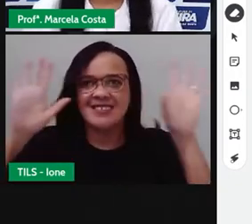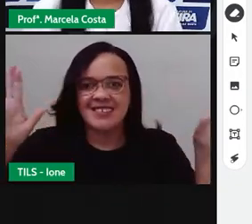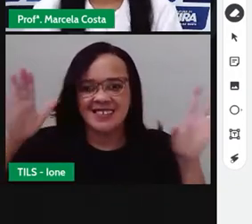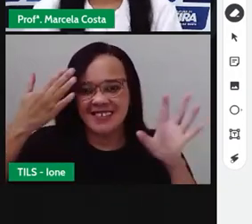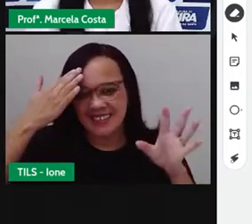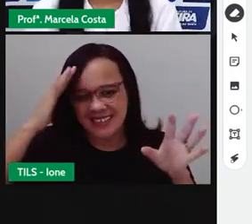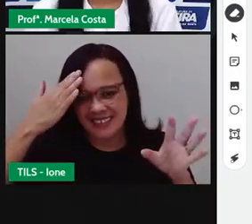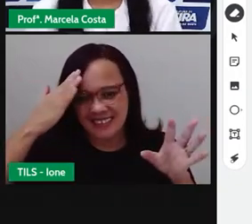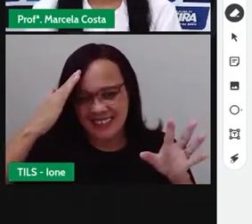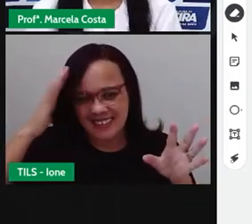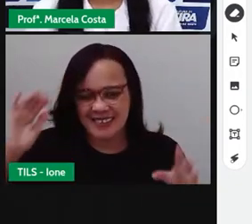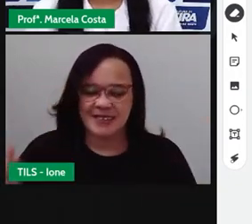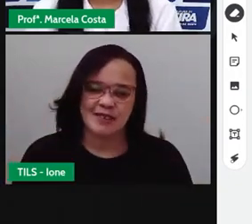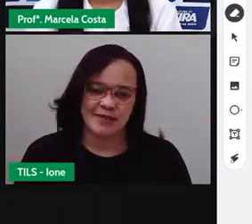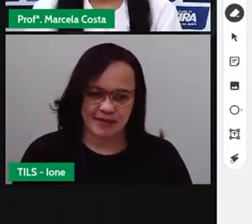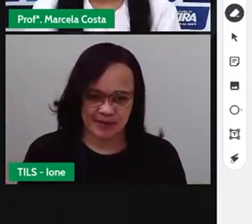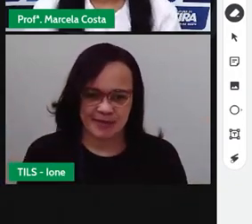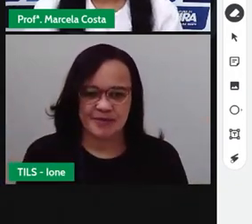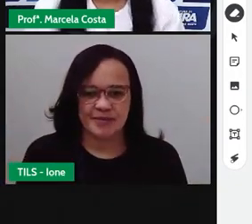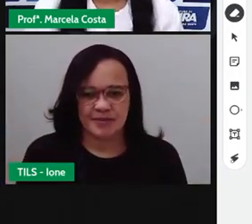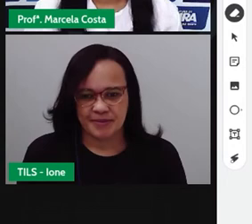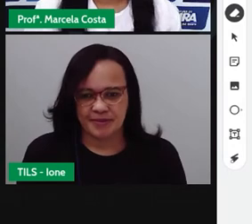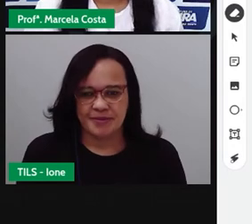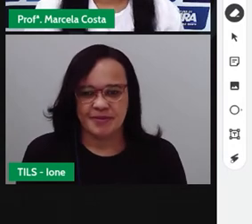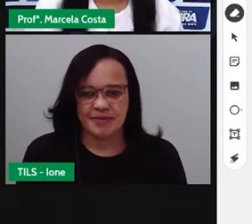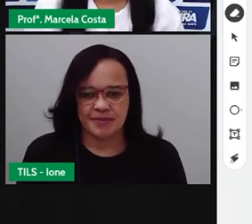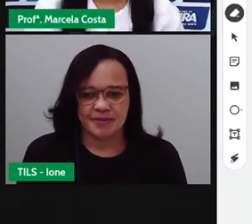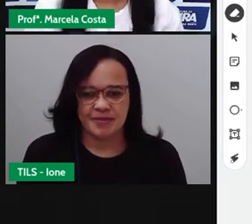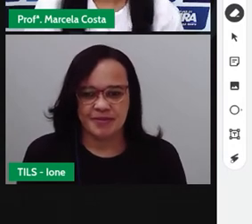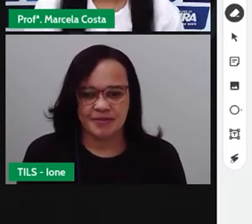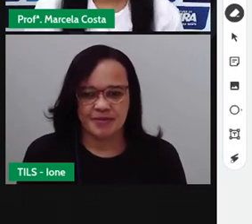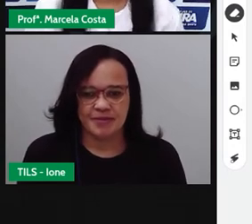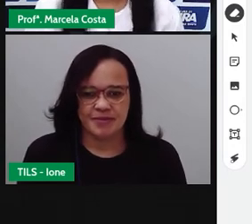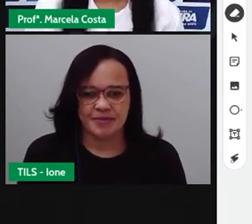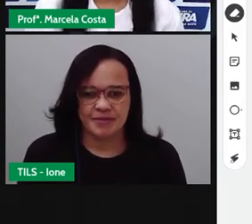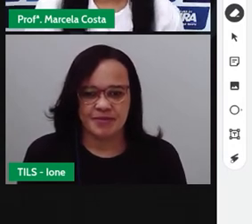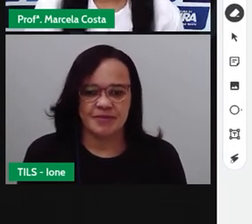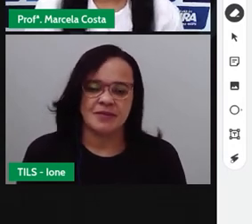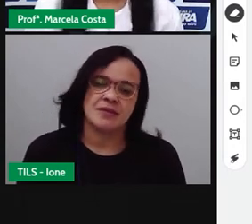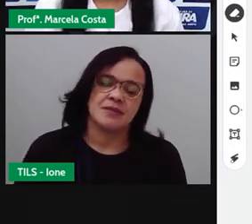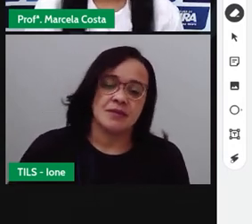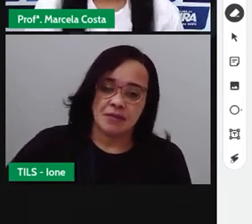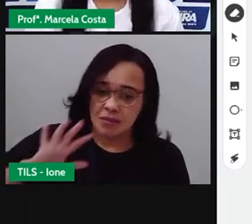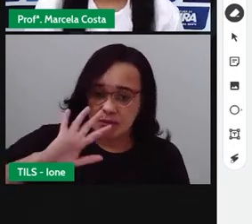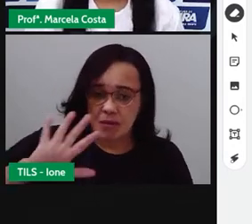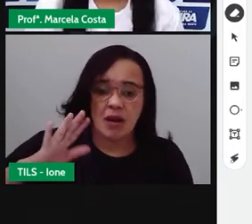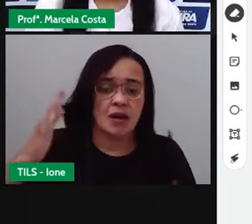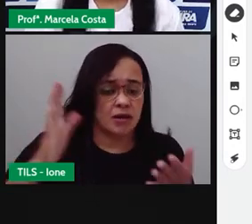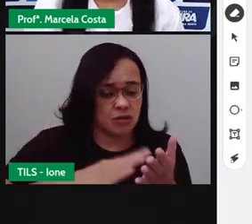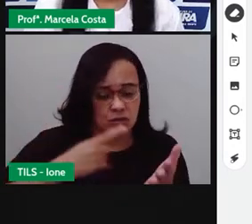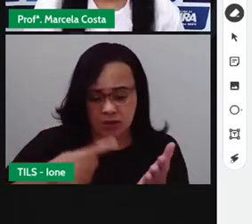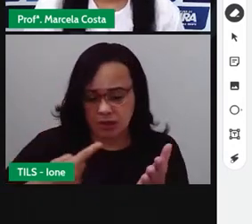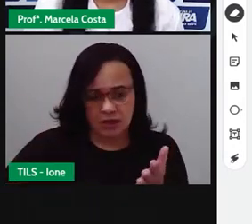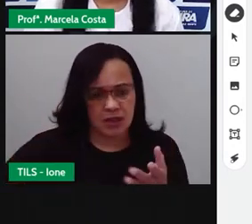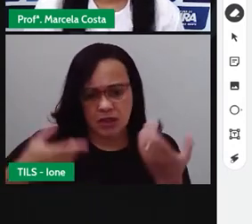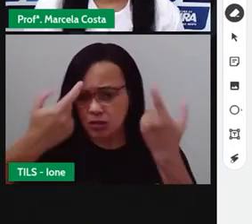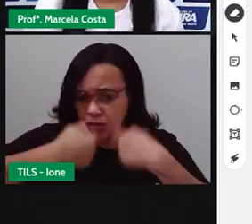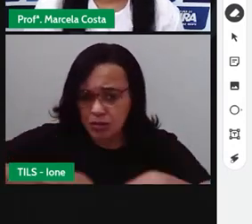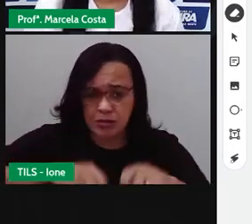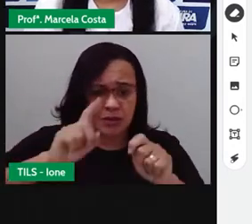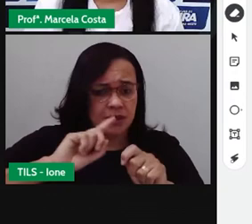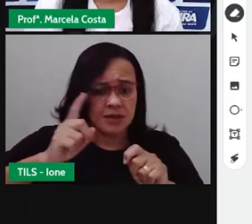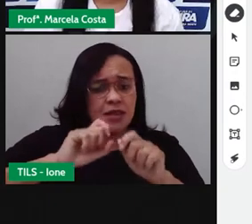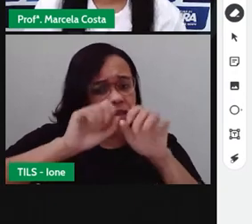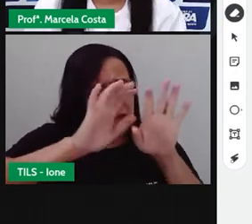uma página muito grande. Mas aí, no seu caderno, você não precisa apagar o salto, não, tá? É para você